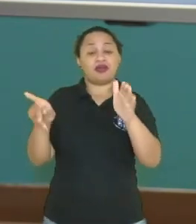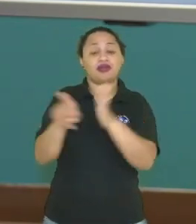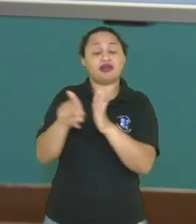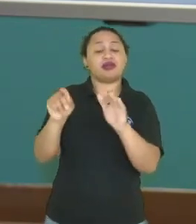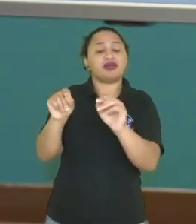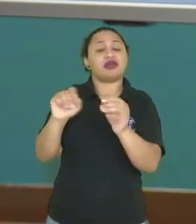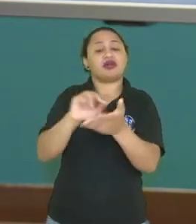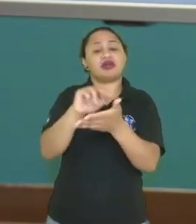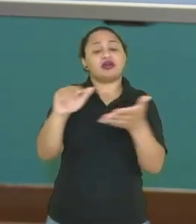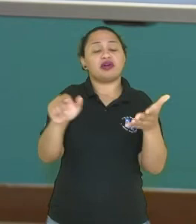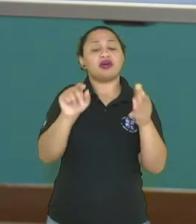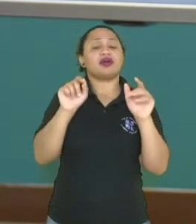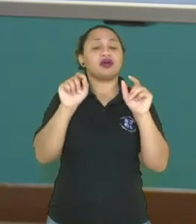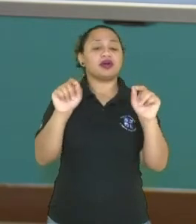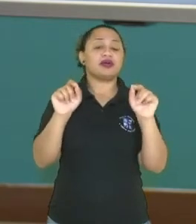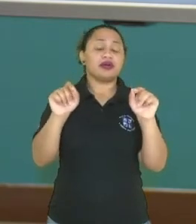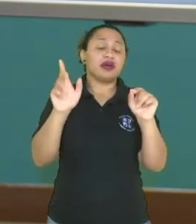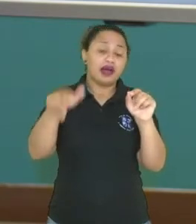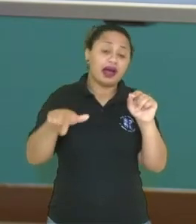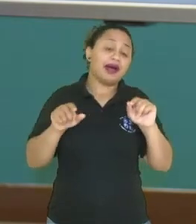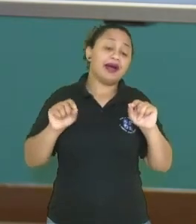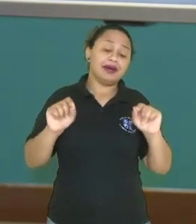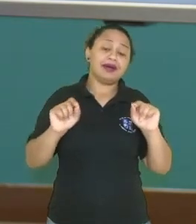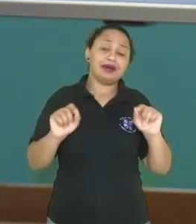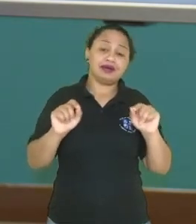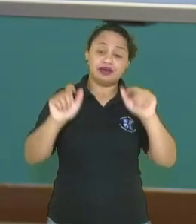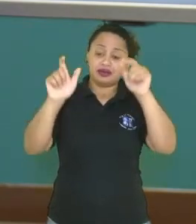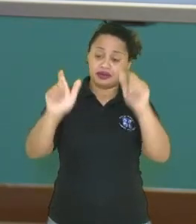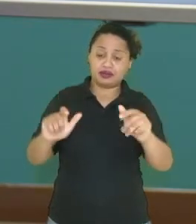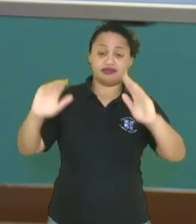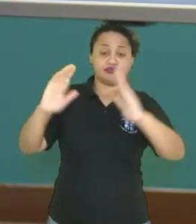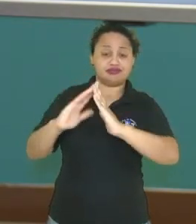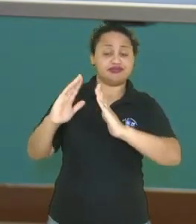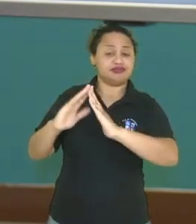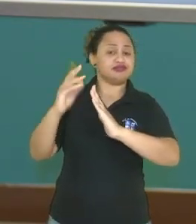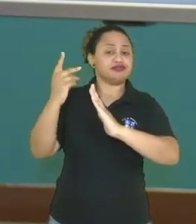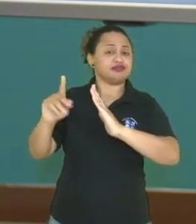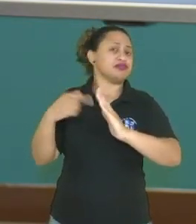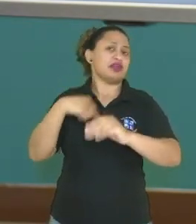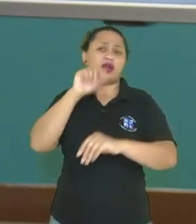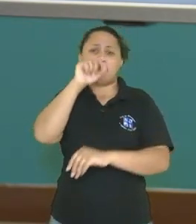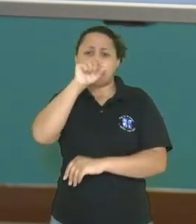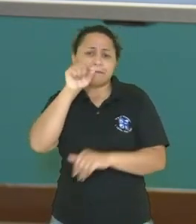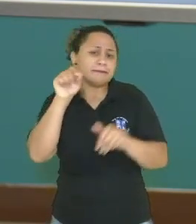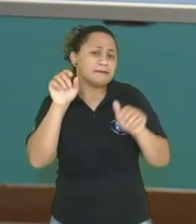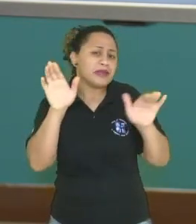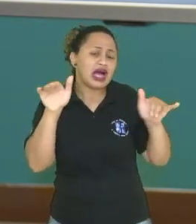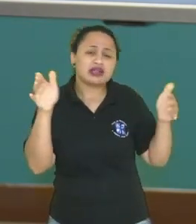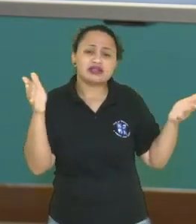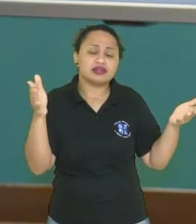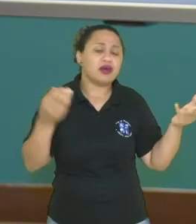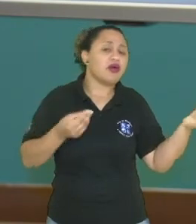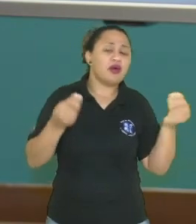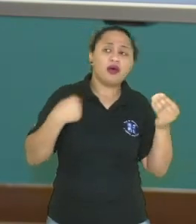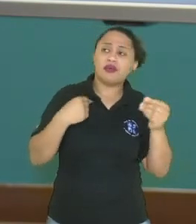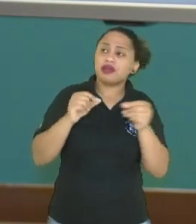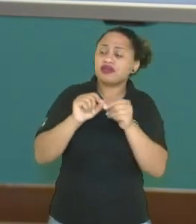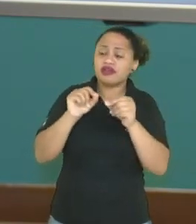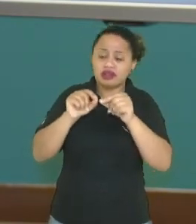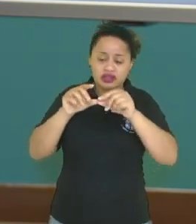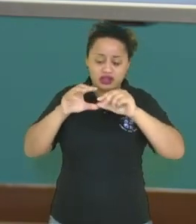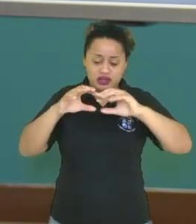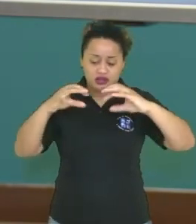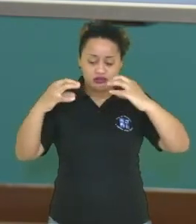para muitos, trata-se de um habitat específico. Pássaros mesmo, né? Como que eles vão construir os seus ninhos?